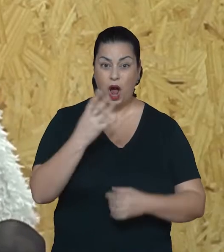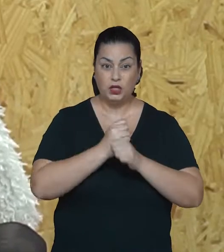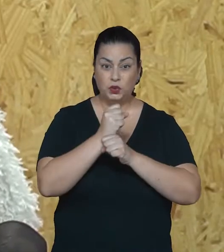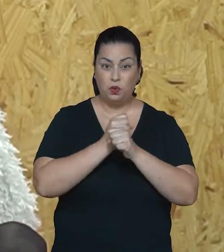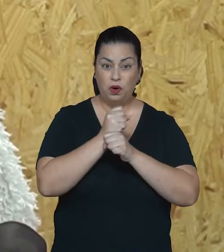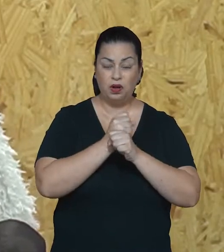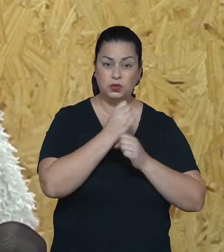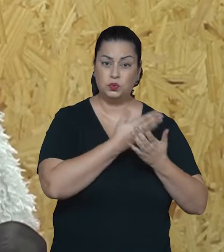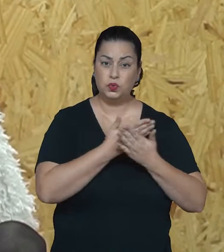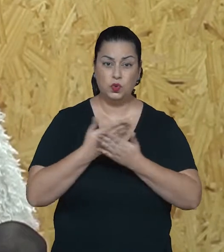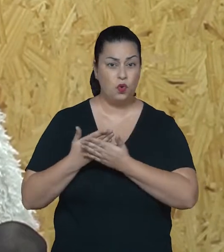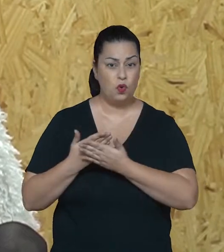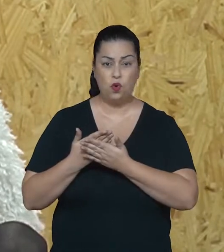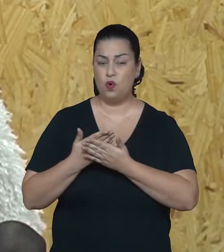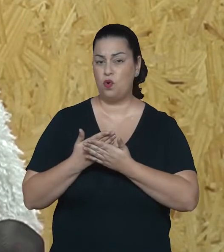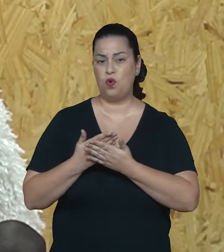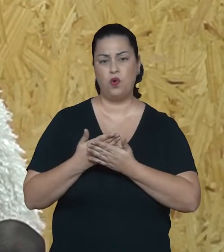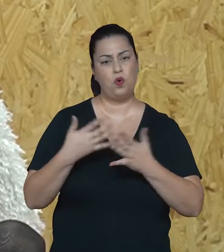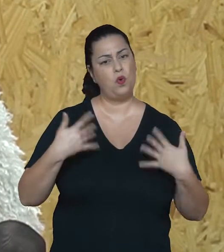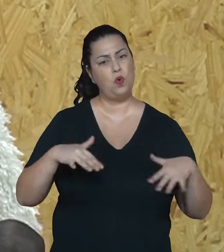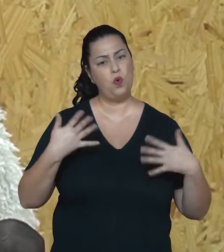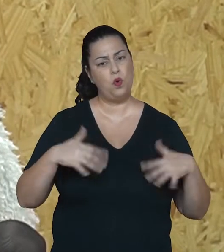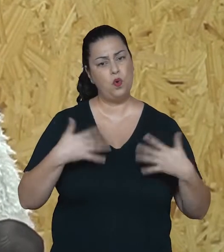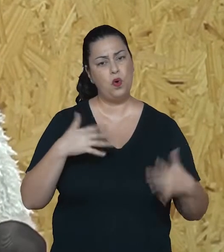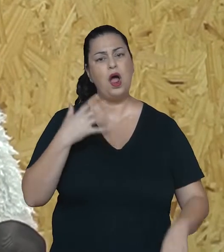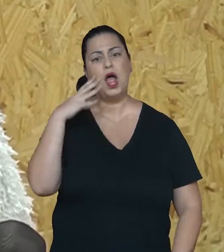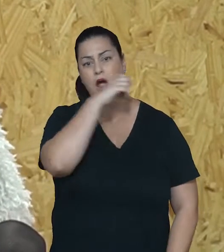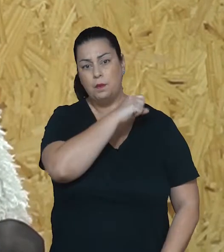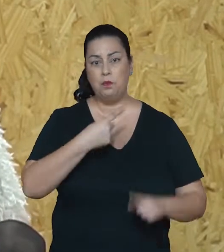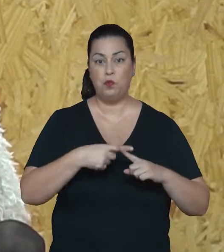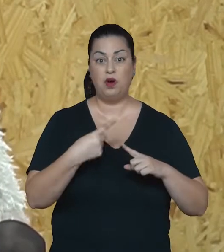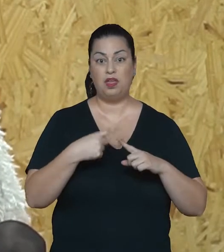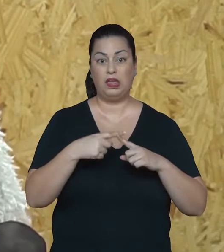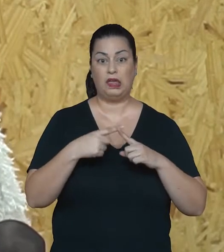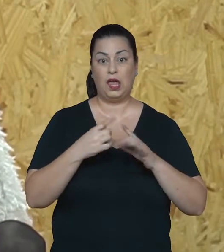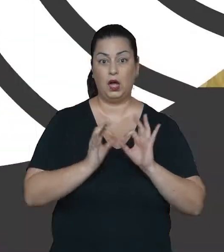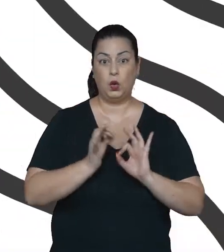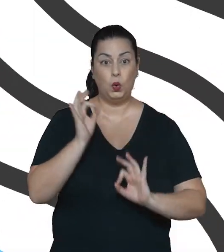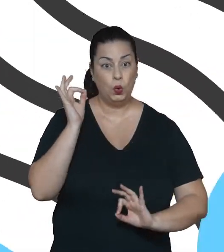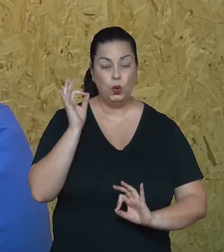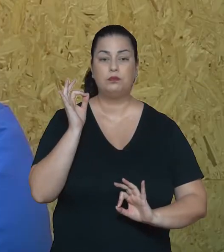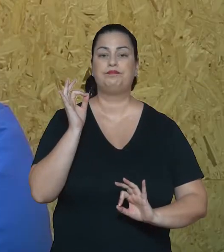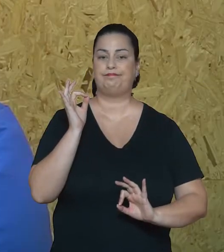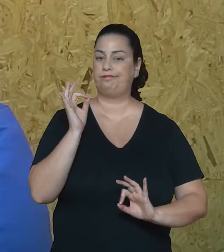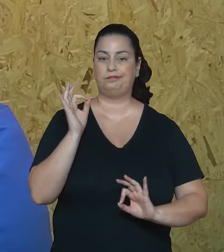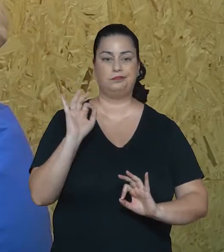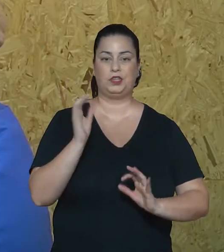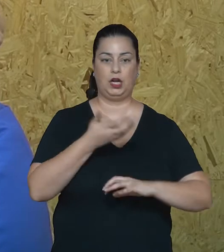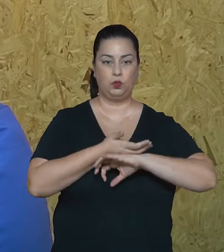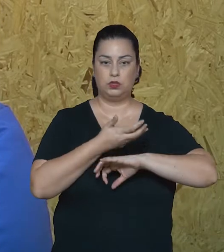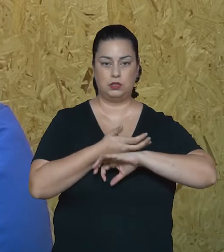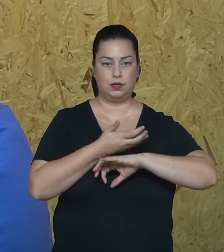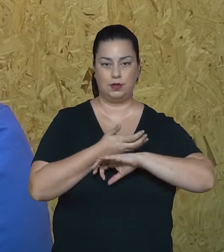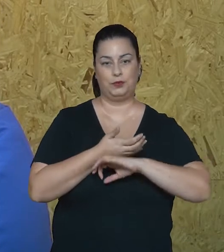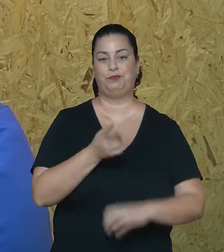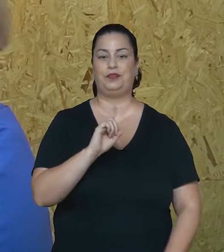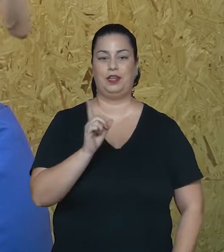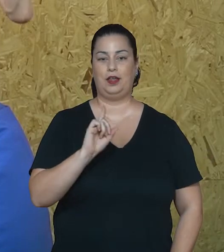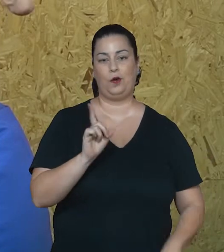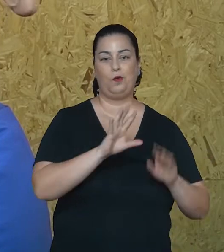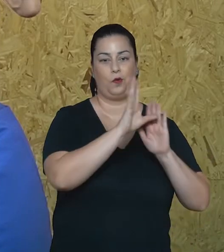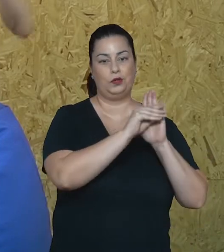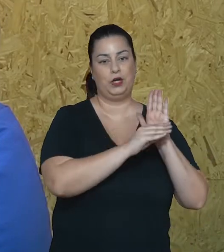Quatro anos de curso? Eu tenho pressa! Para que tanto tempo? A UDESC não